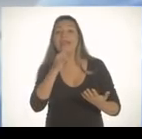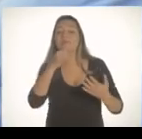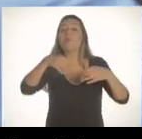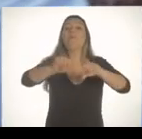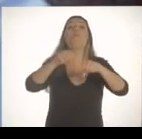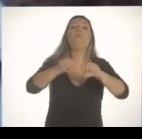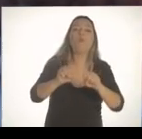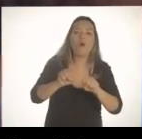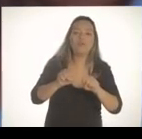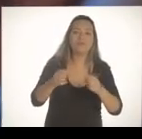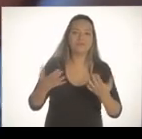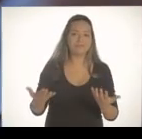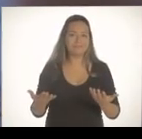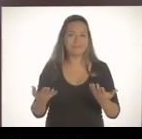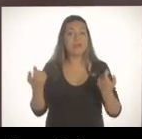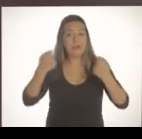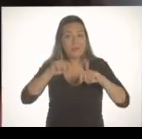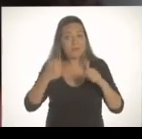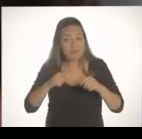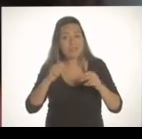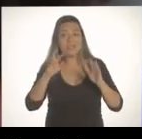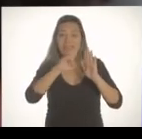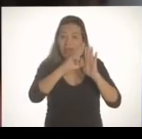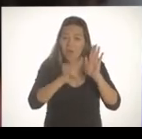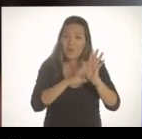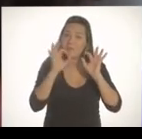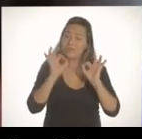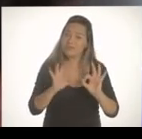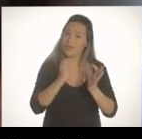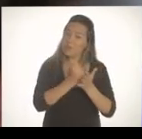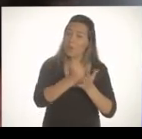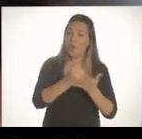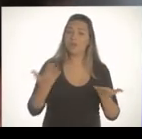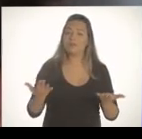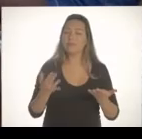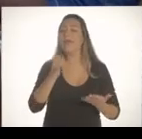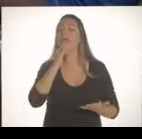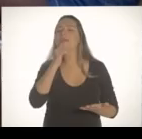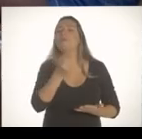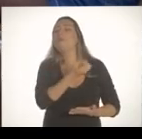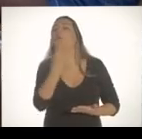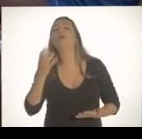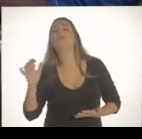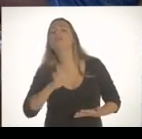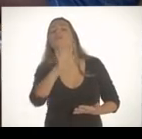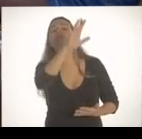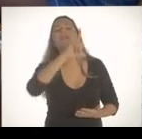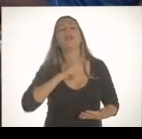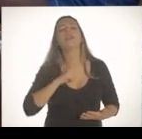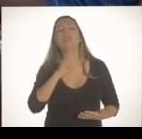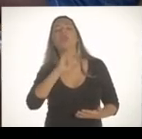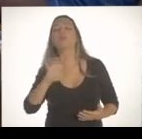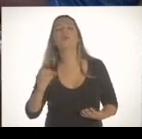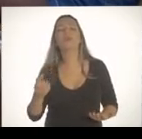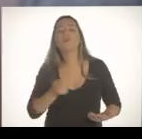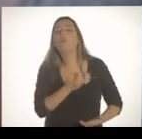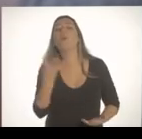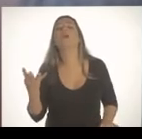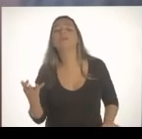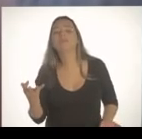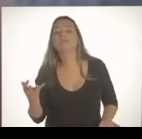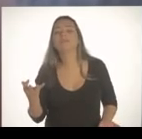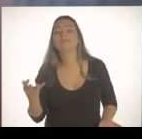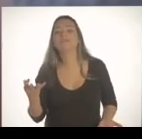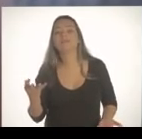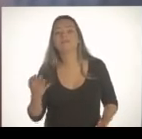você tem menos linha. E aí tem várias iniciativas. O mototáxi tem que ser regulamentado. Claro que tem que ser. Você quer ver uma coisa? Quantas